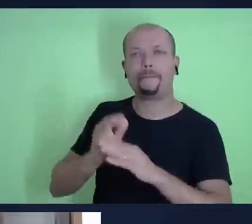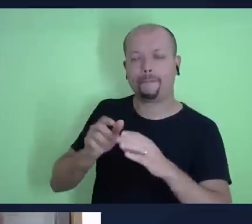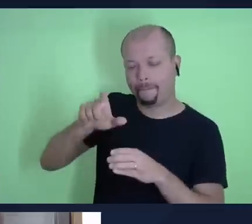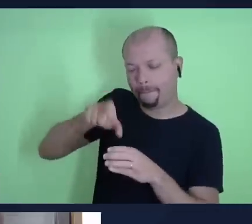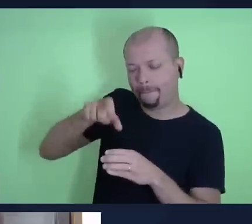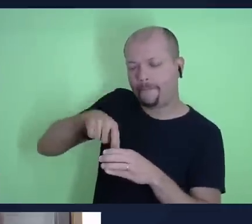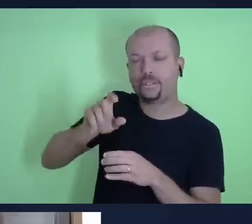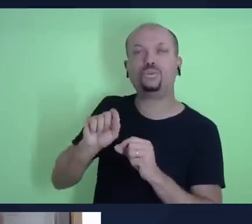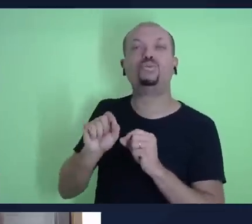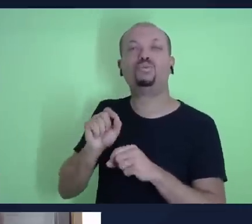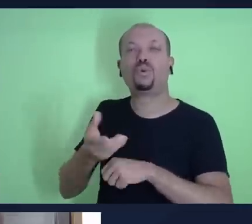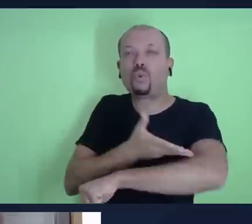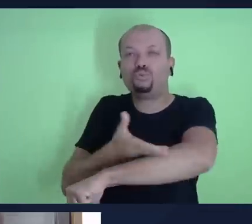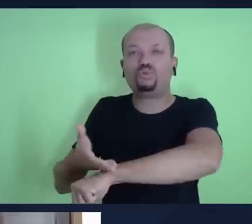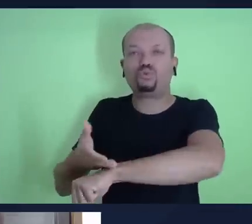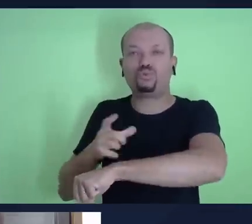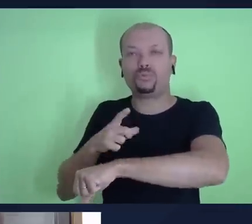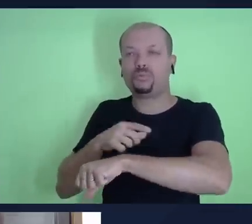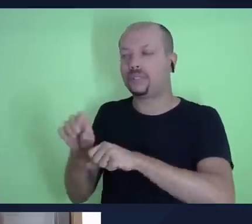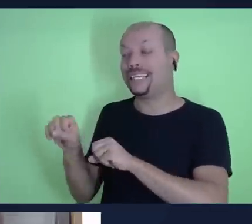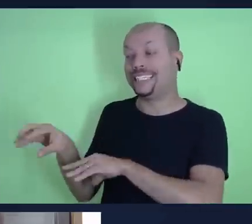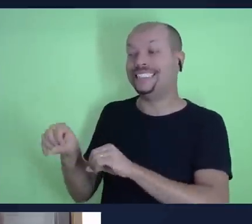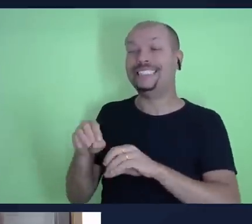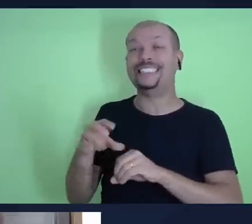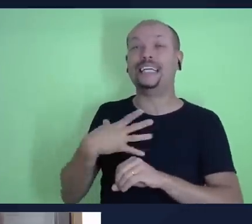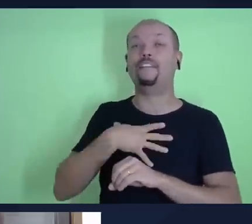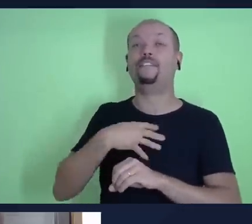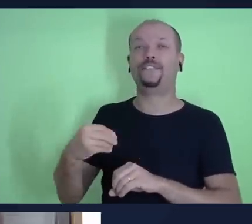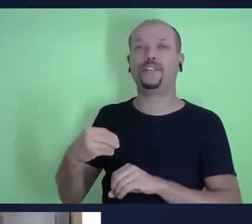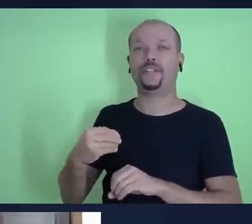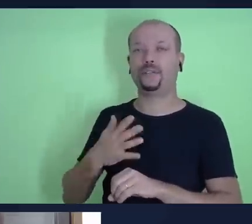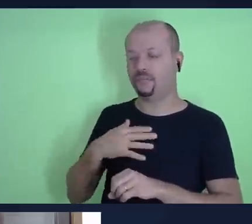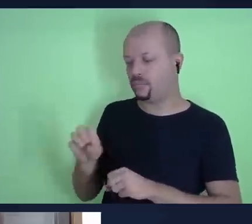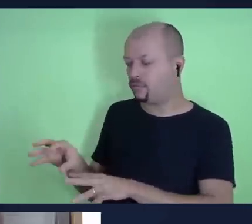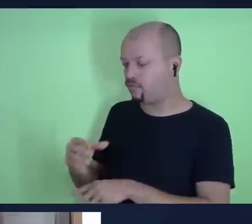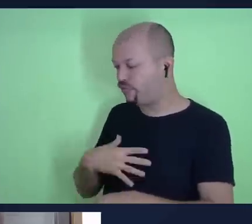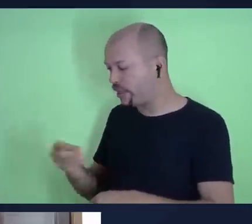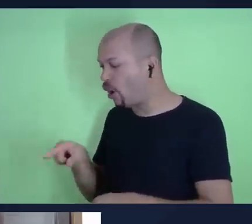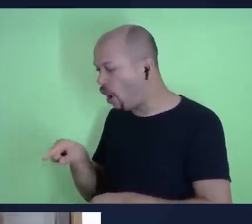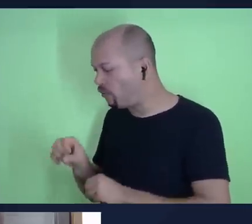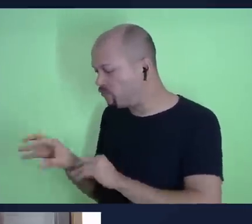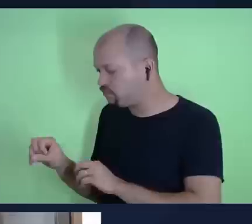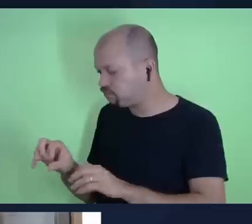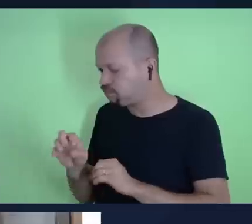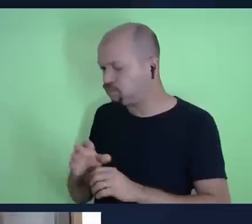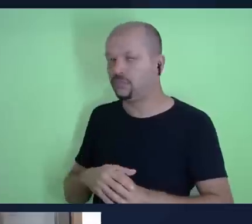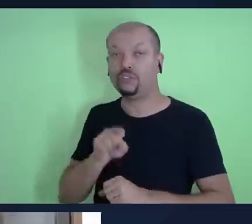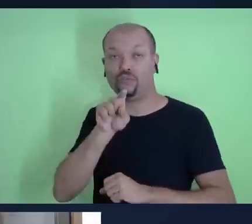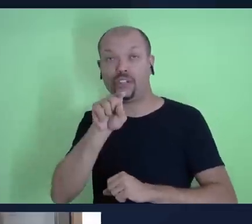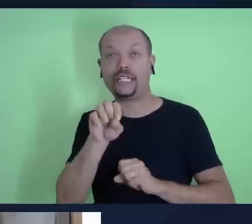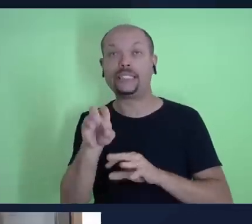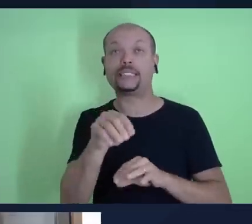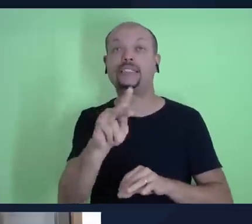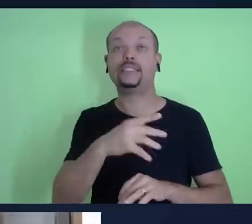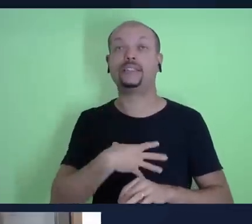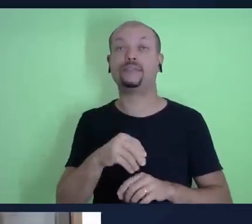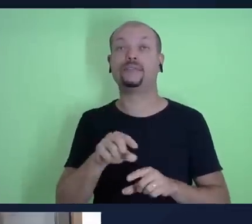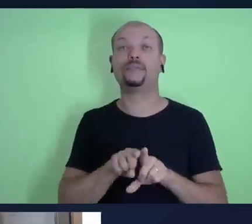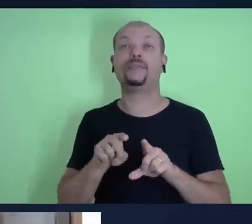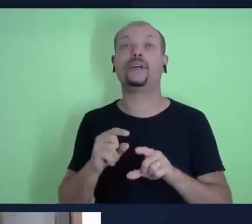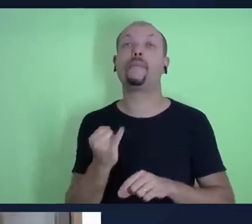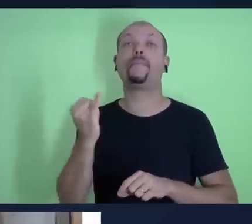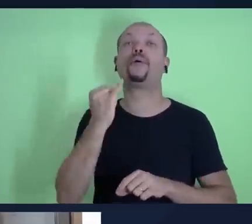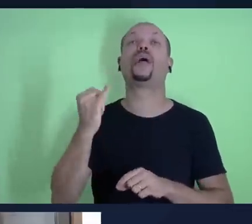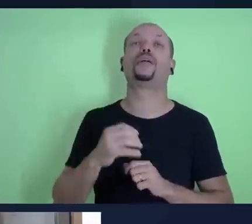também de ensinar os nossos descendentes. Eu ensinar para o meu filho, você ensinar para os seus filhos a importância do dízimo, de